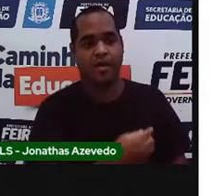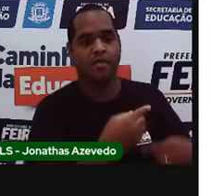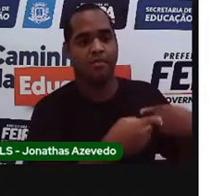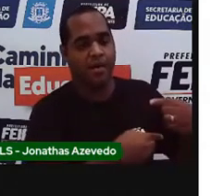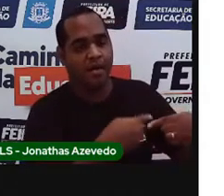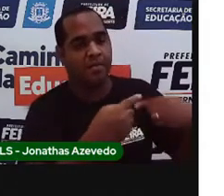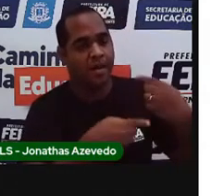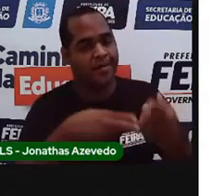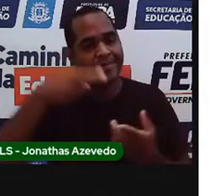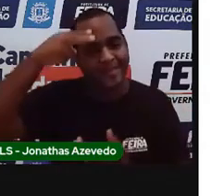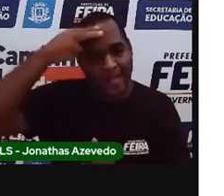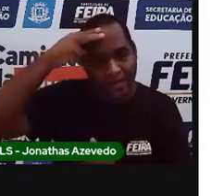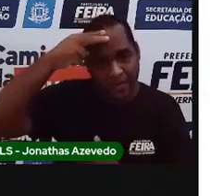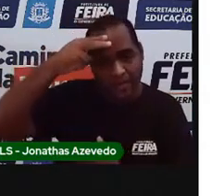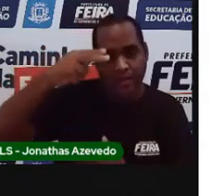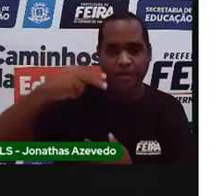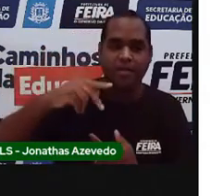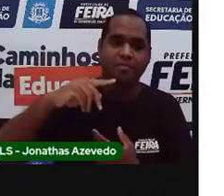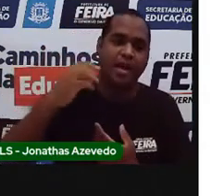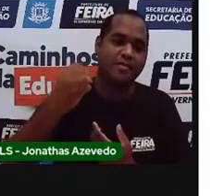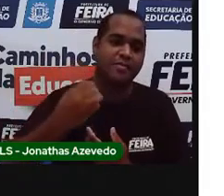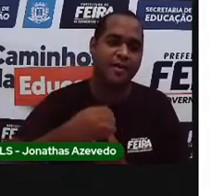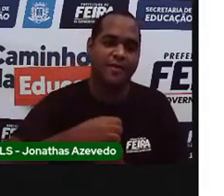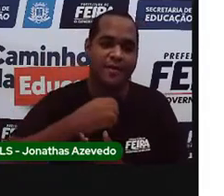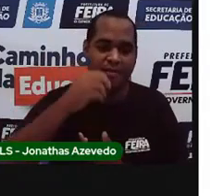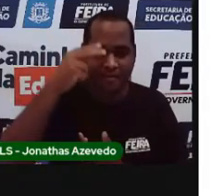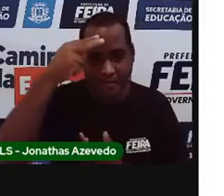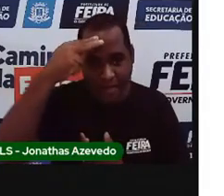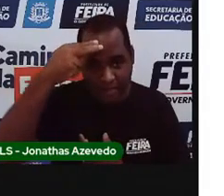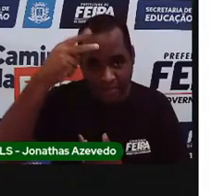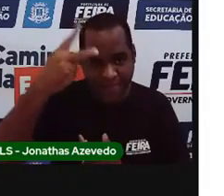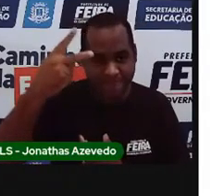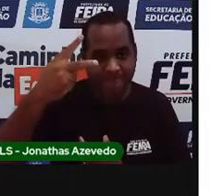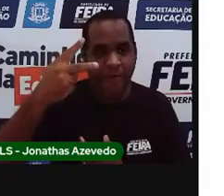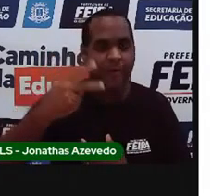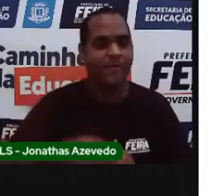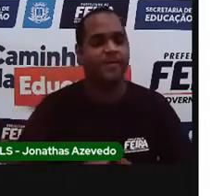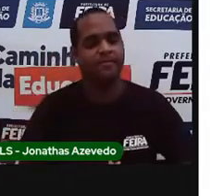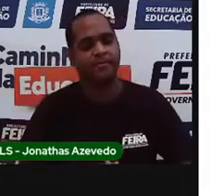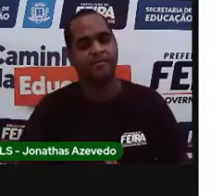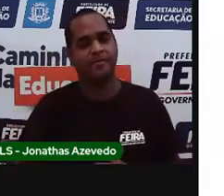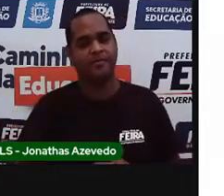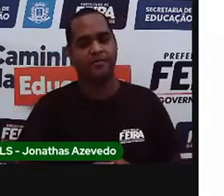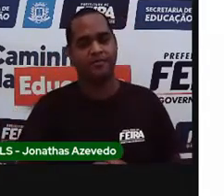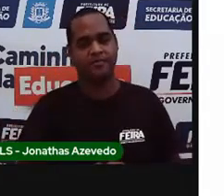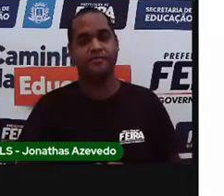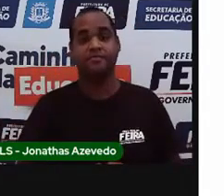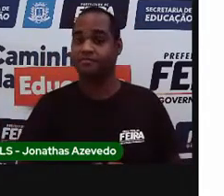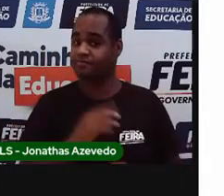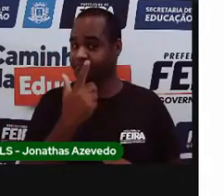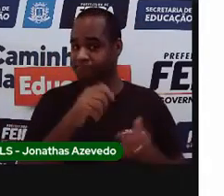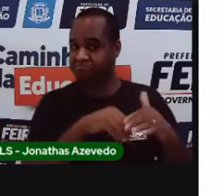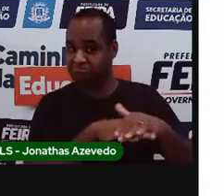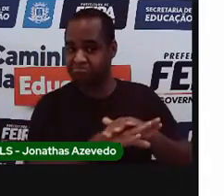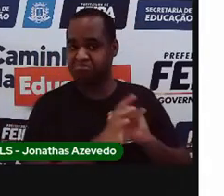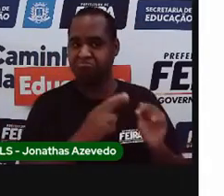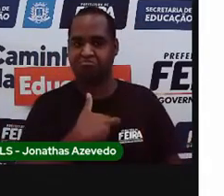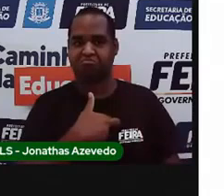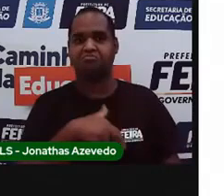para os netos, para os bisnetos. A tradição